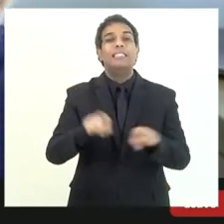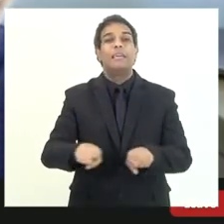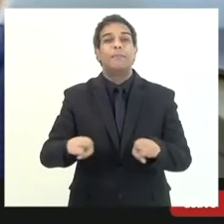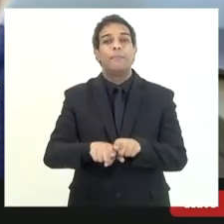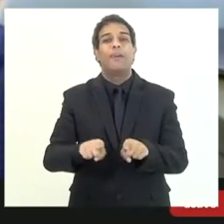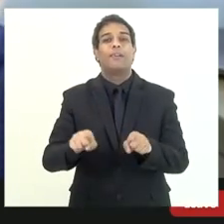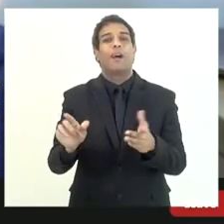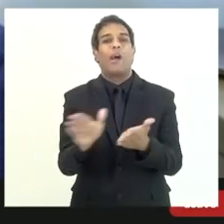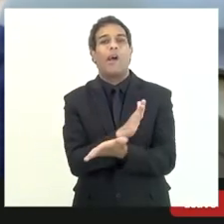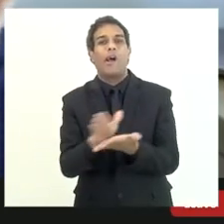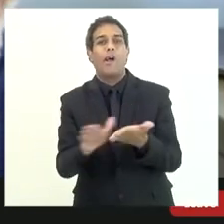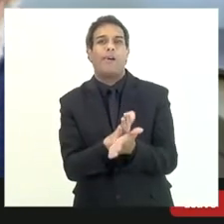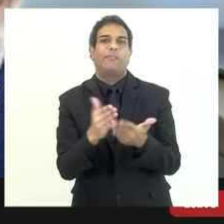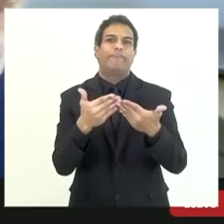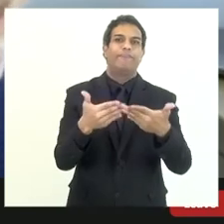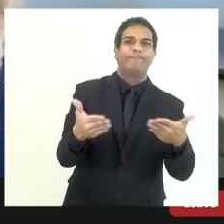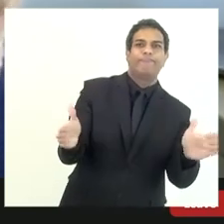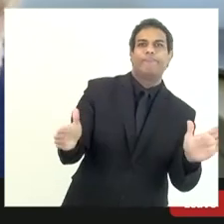estão lá